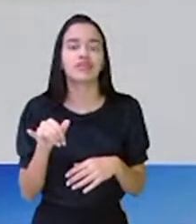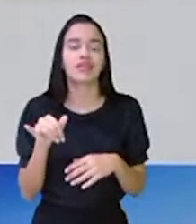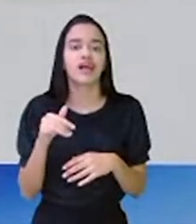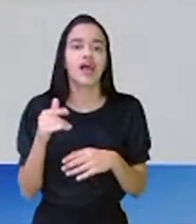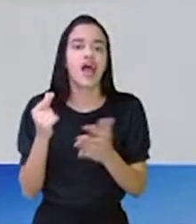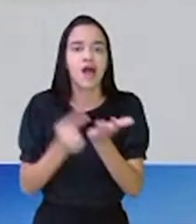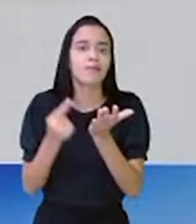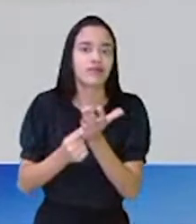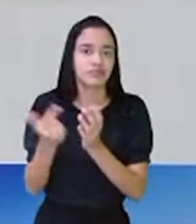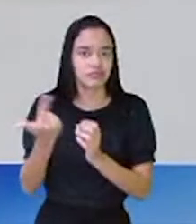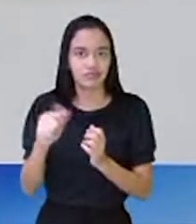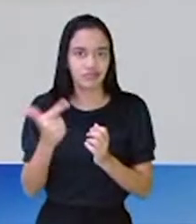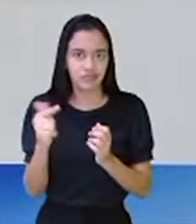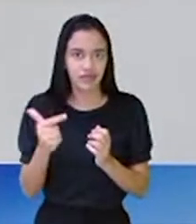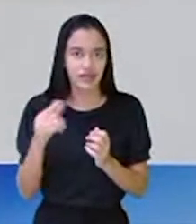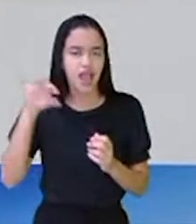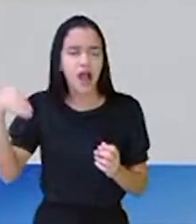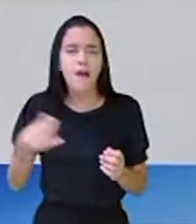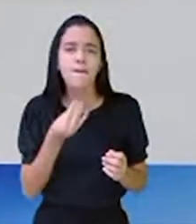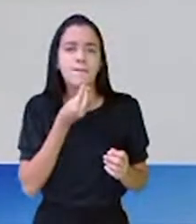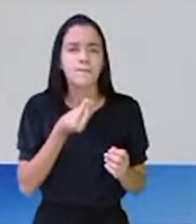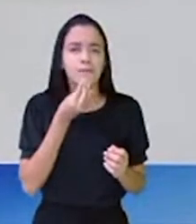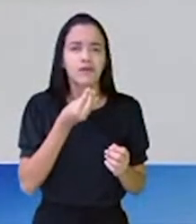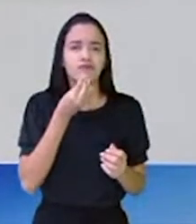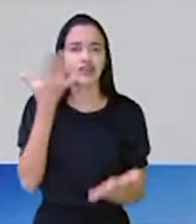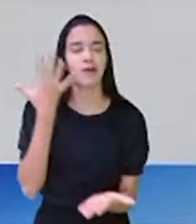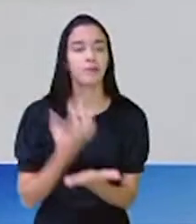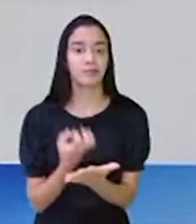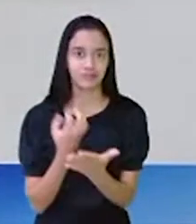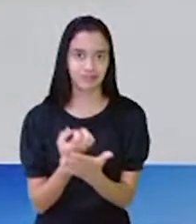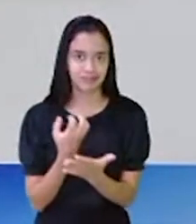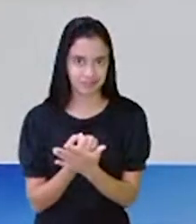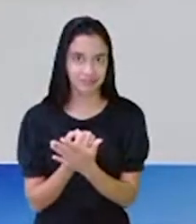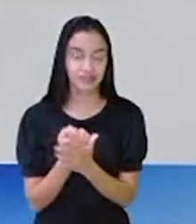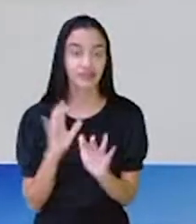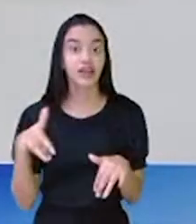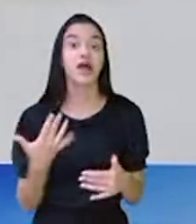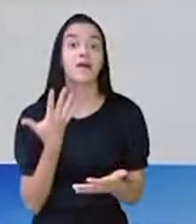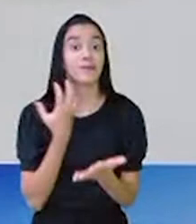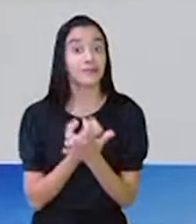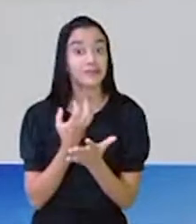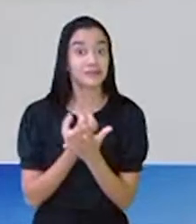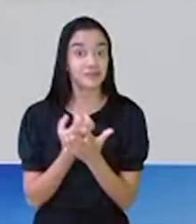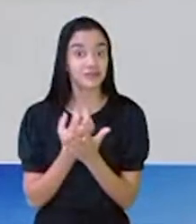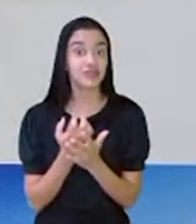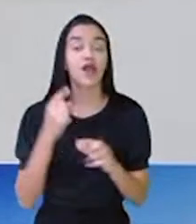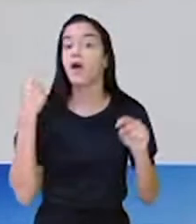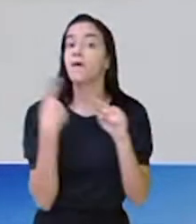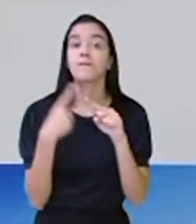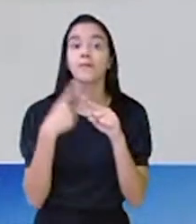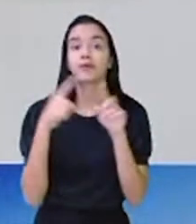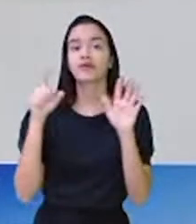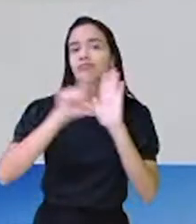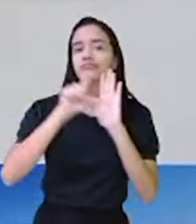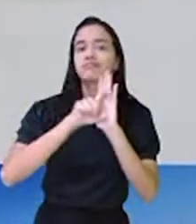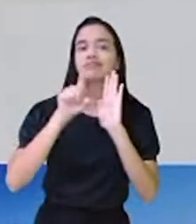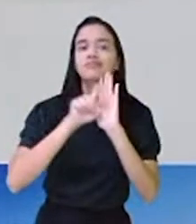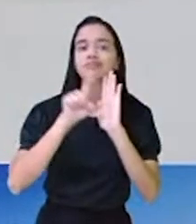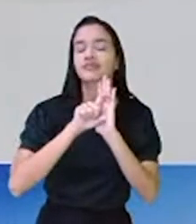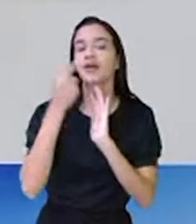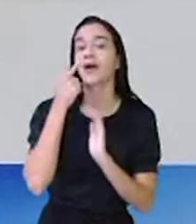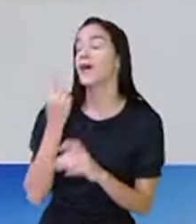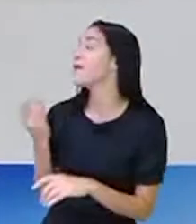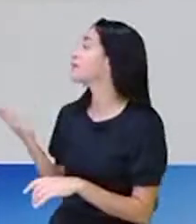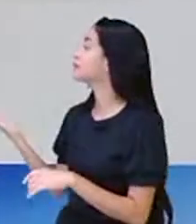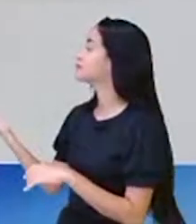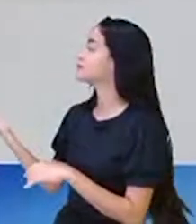tem o aplicativo, aproveita para baixar, gente. Baixe o aplicativo porque o QR Code está aparecendo aí na